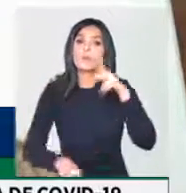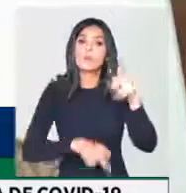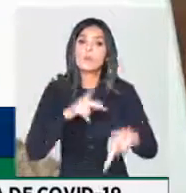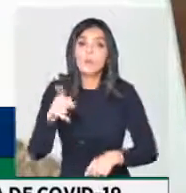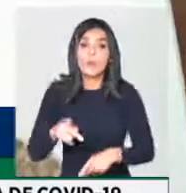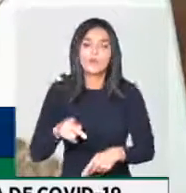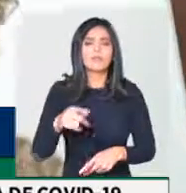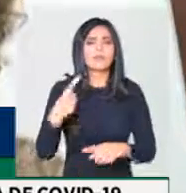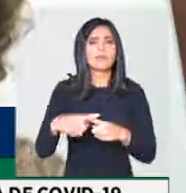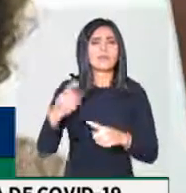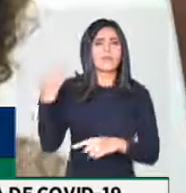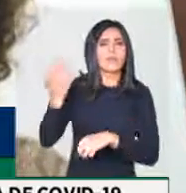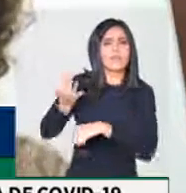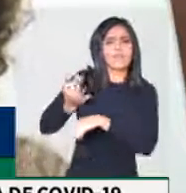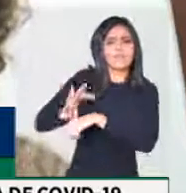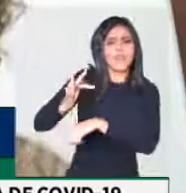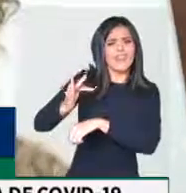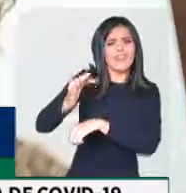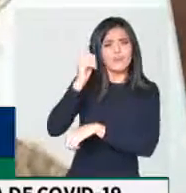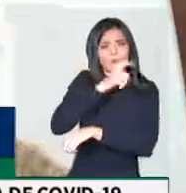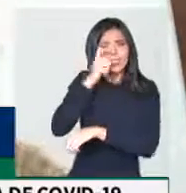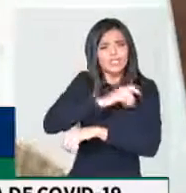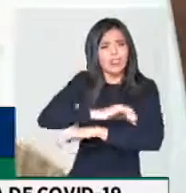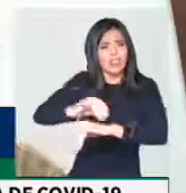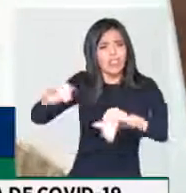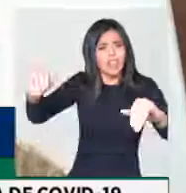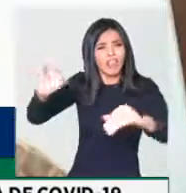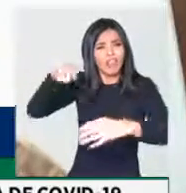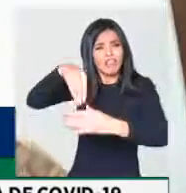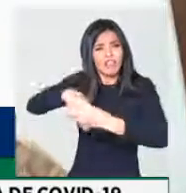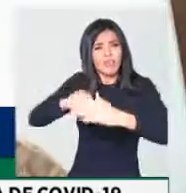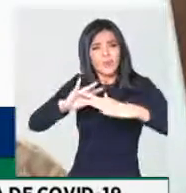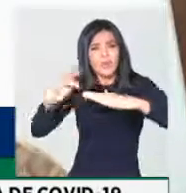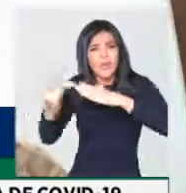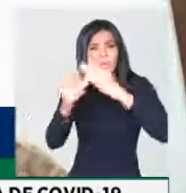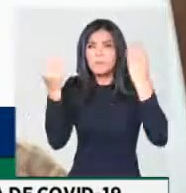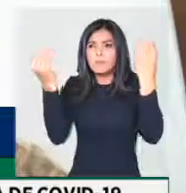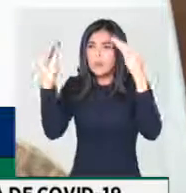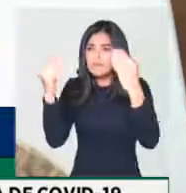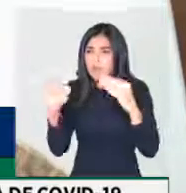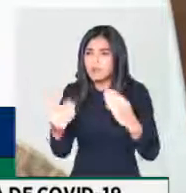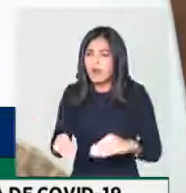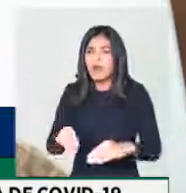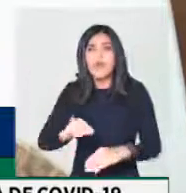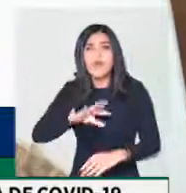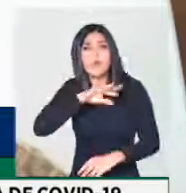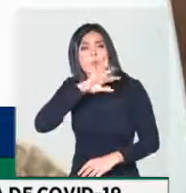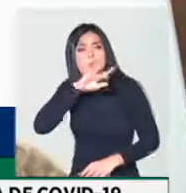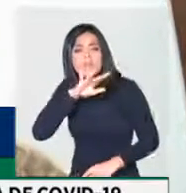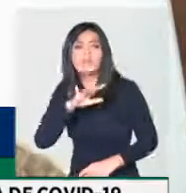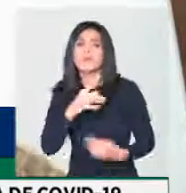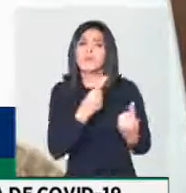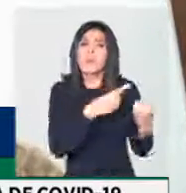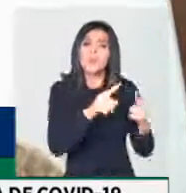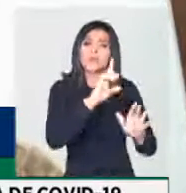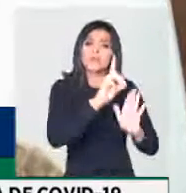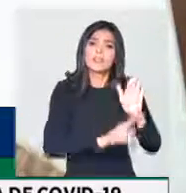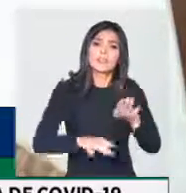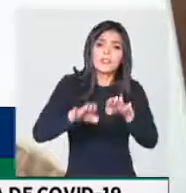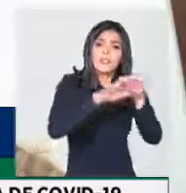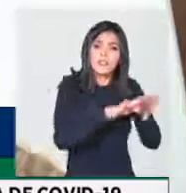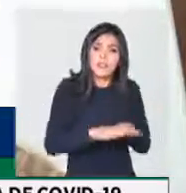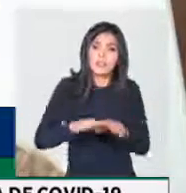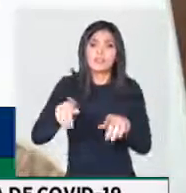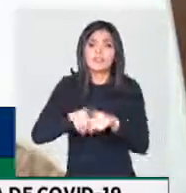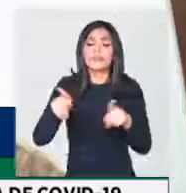ação nefasta dessa prática nas redes sociais do Brasil, ferindo a democracia, ameaçando pessoas, assassinando